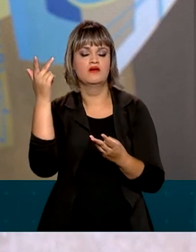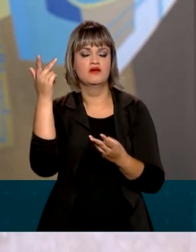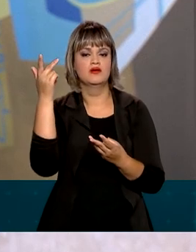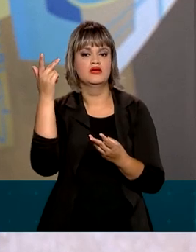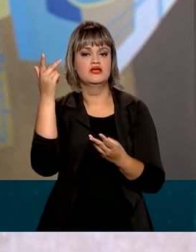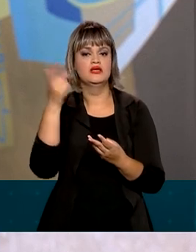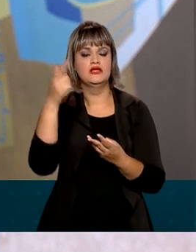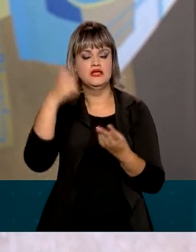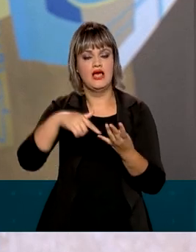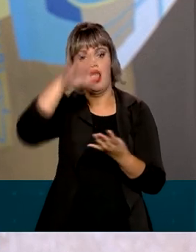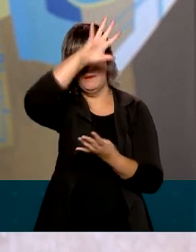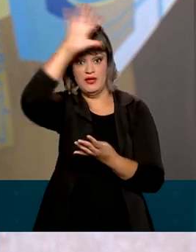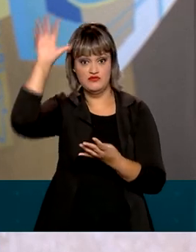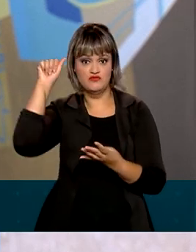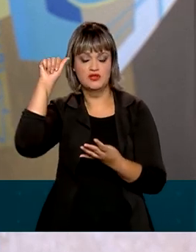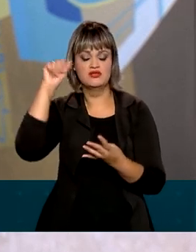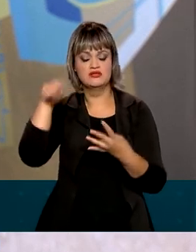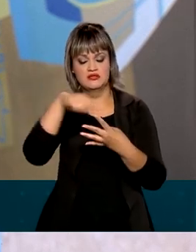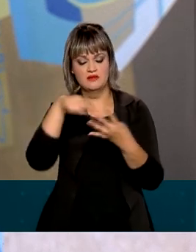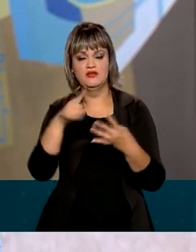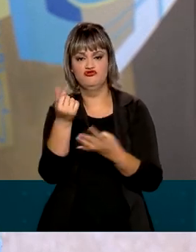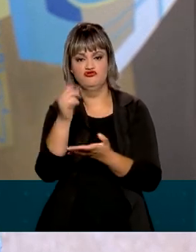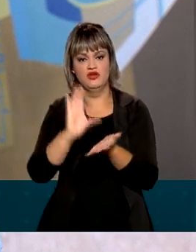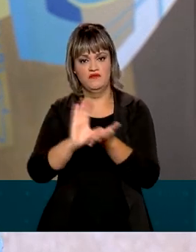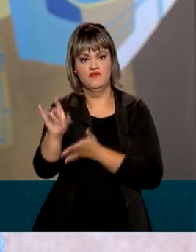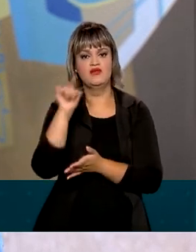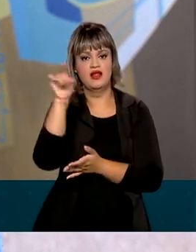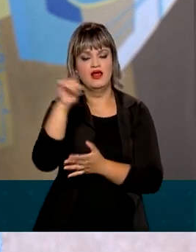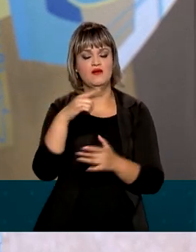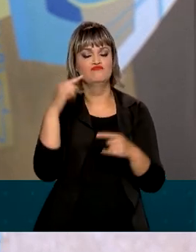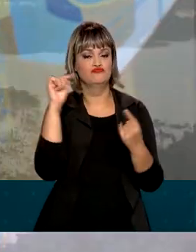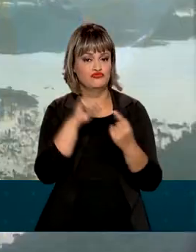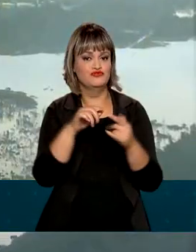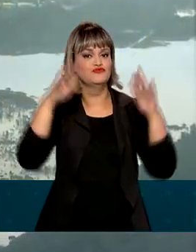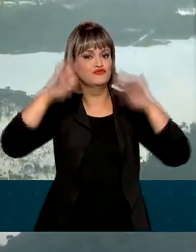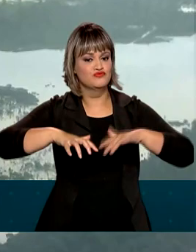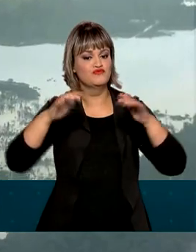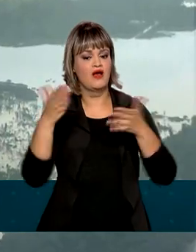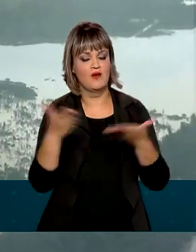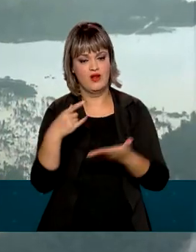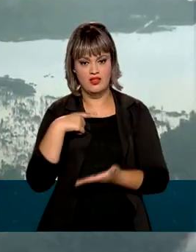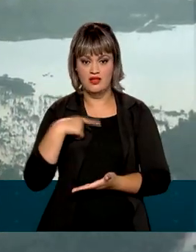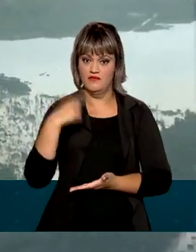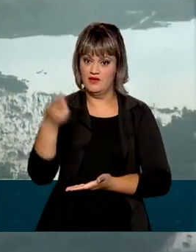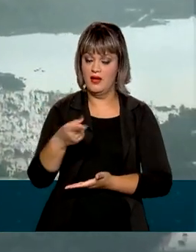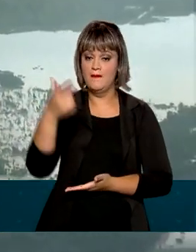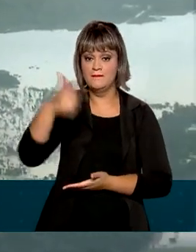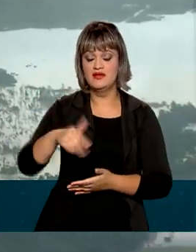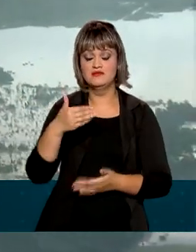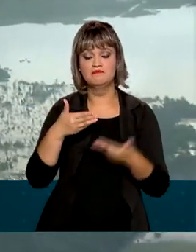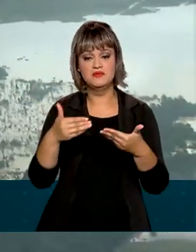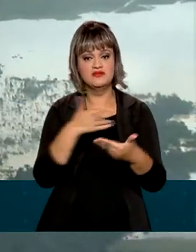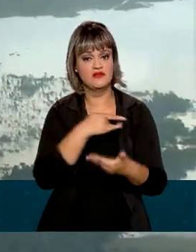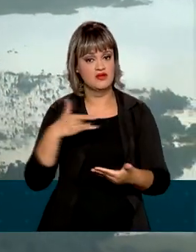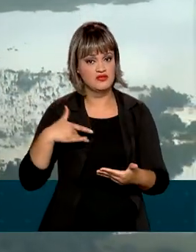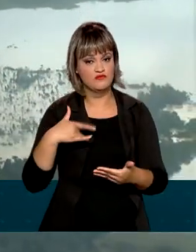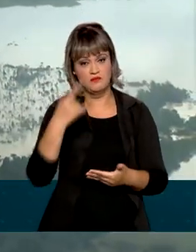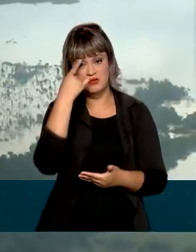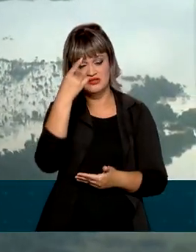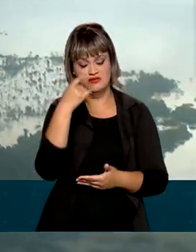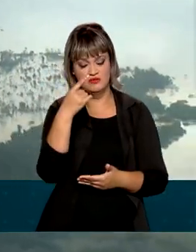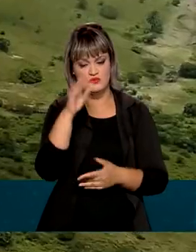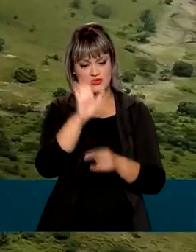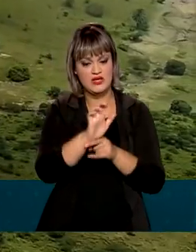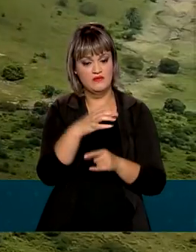Amazonas também vão receber esses recursos por causa dessa chuva no final de ano. Já o Ministério da Saúde, em relação à Bahia,